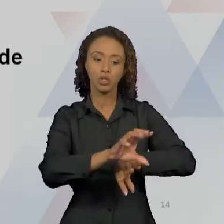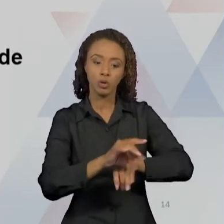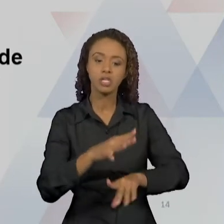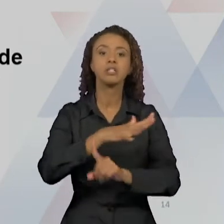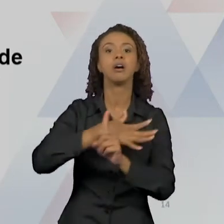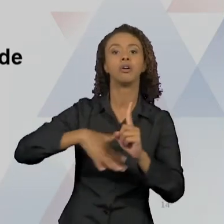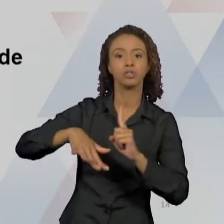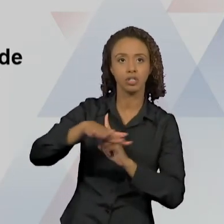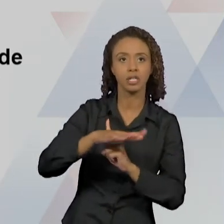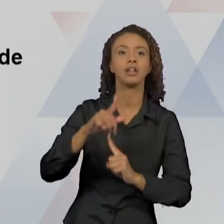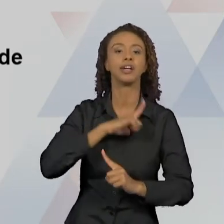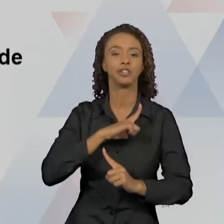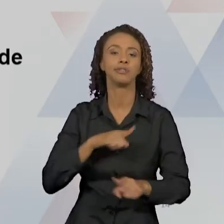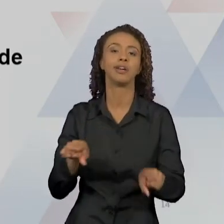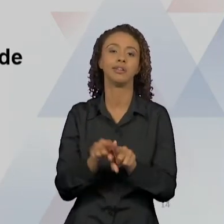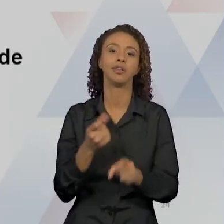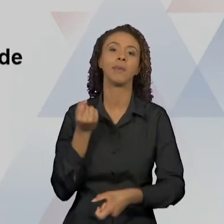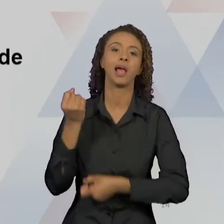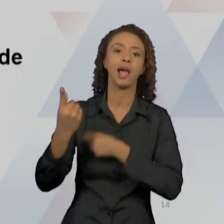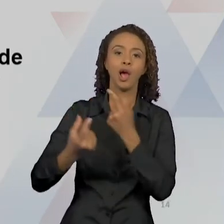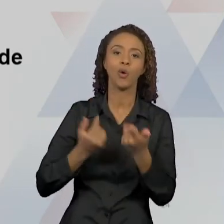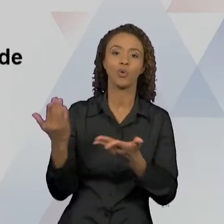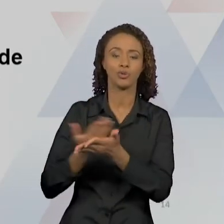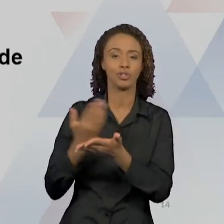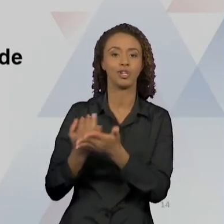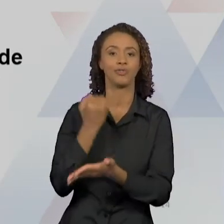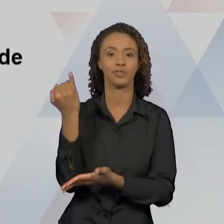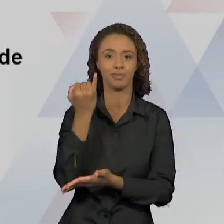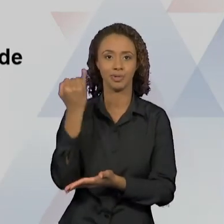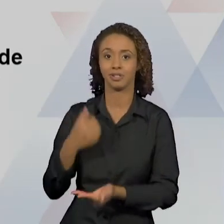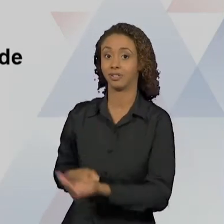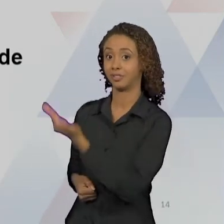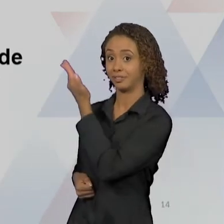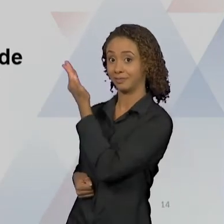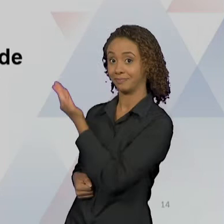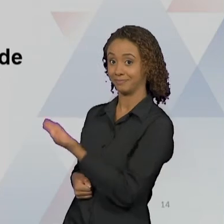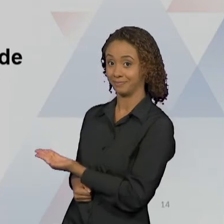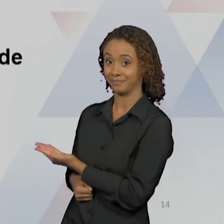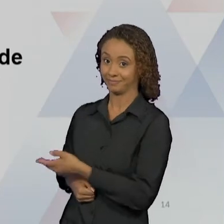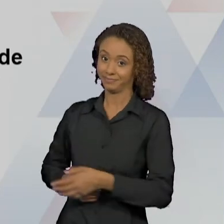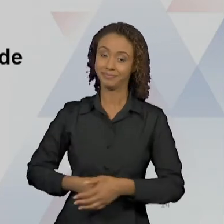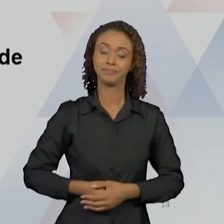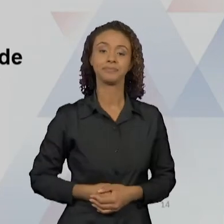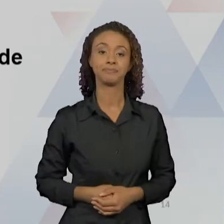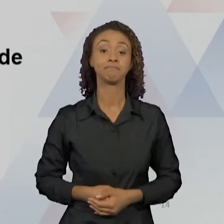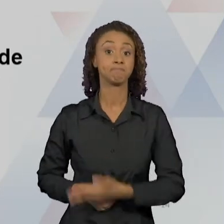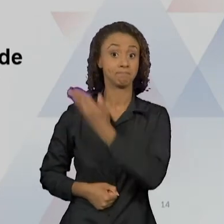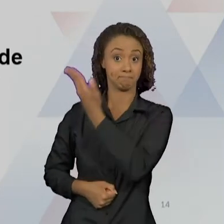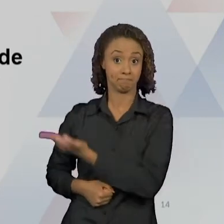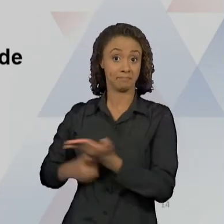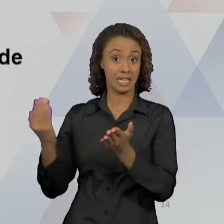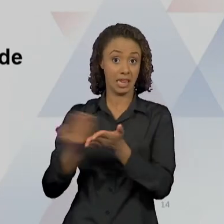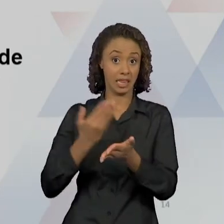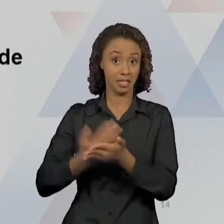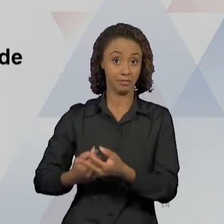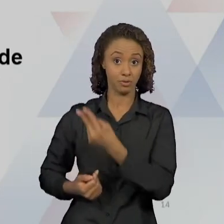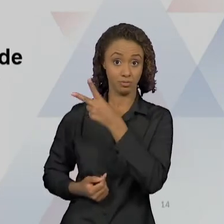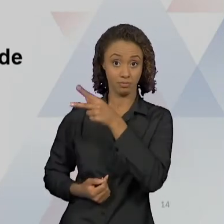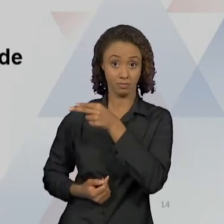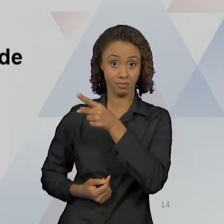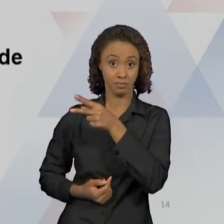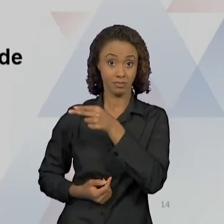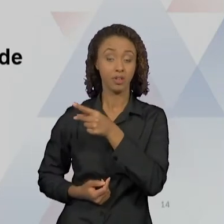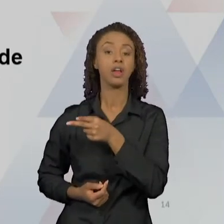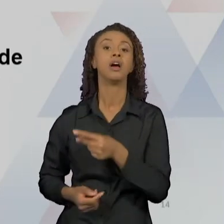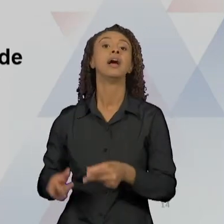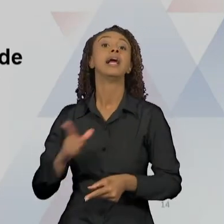algumas obras importantes, Totem e Tabu e o Mal-Estar na Civilização, nessas obras, né, há uma hipótese para